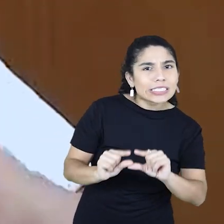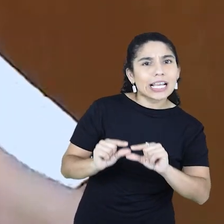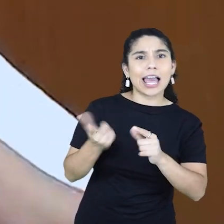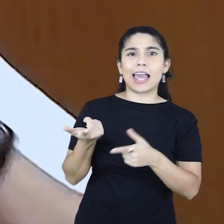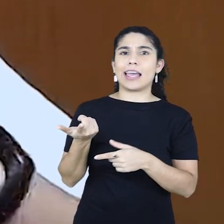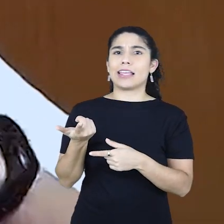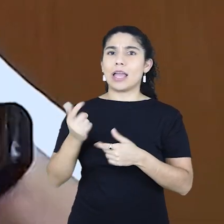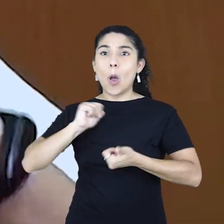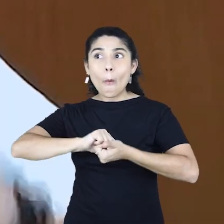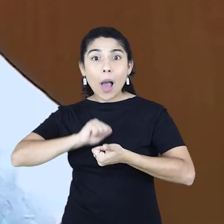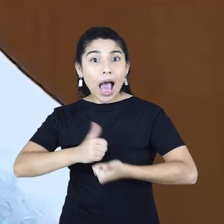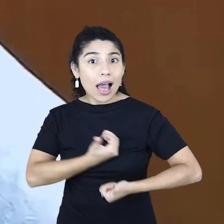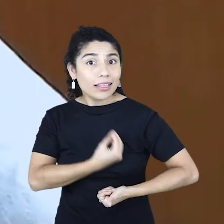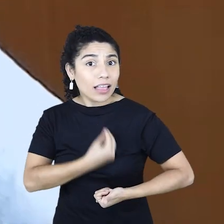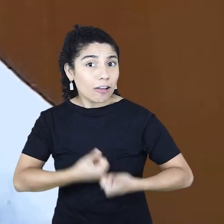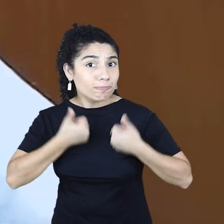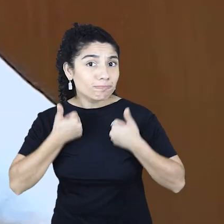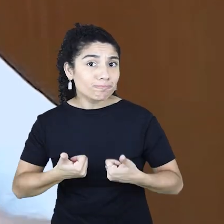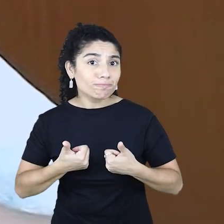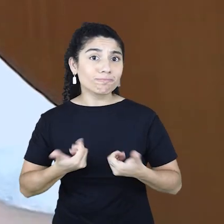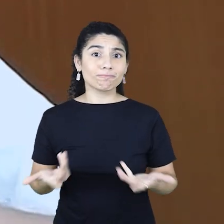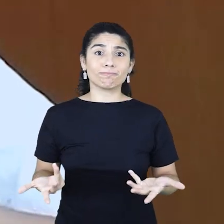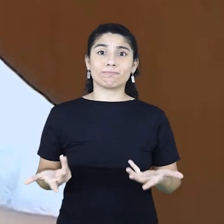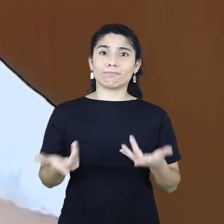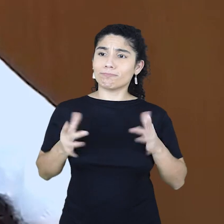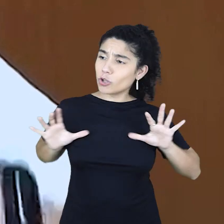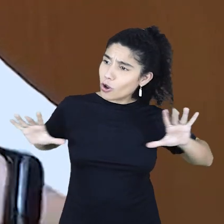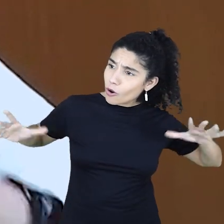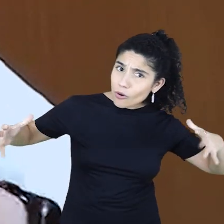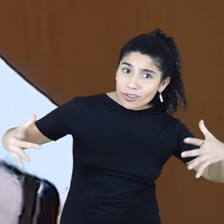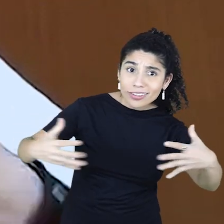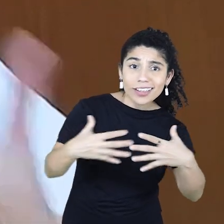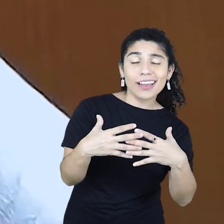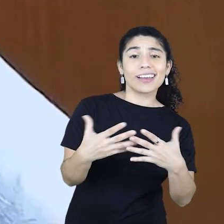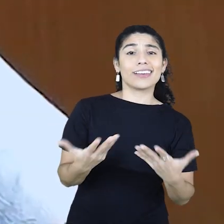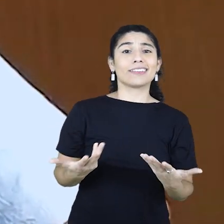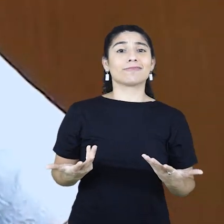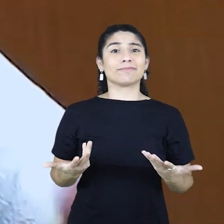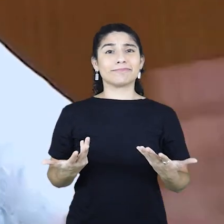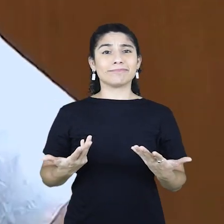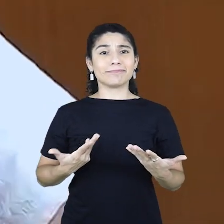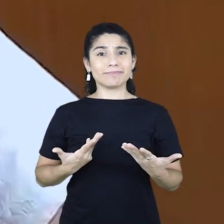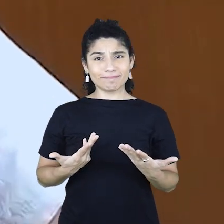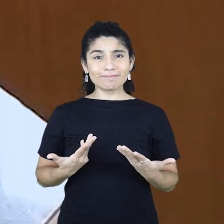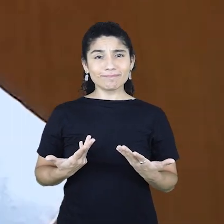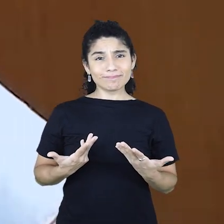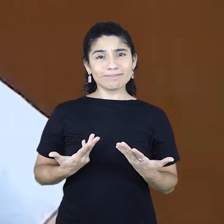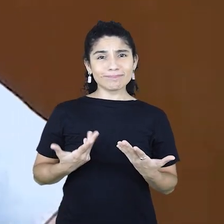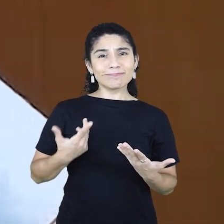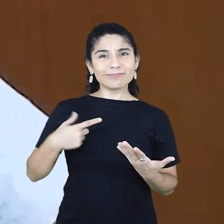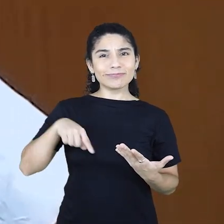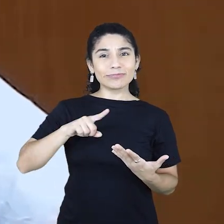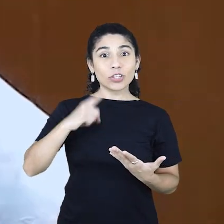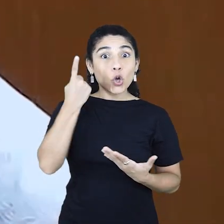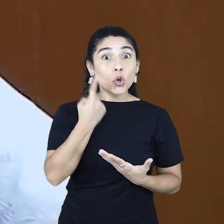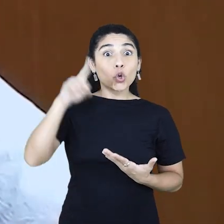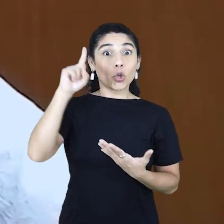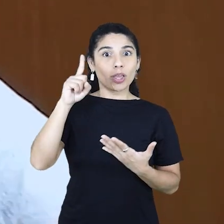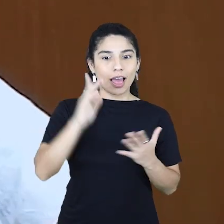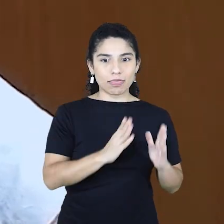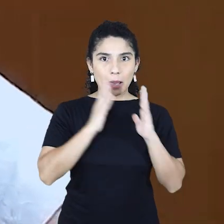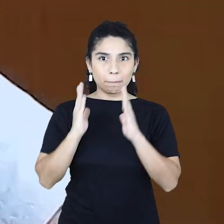ter uma qualidade de vida também e fazer parte de um coletivo externo. E